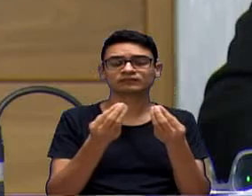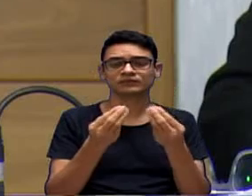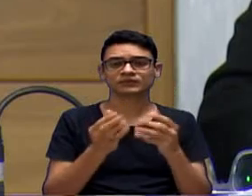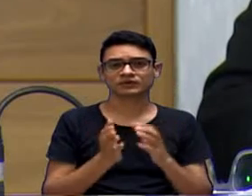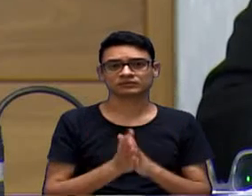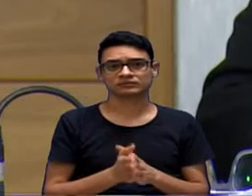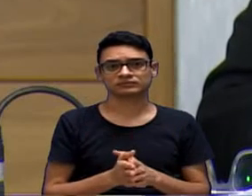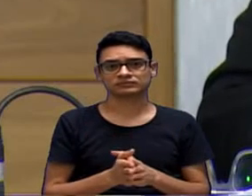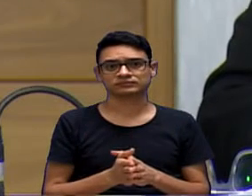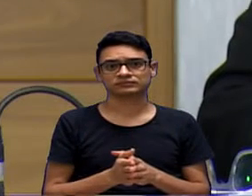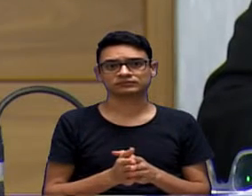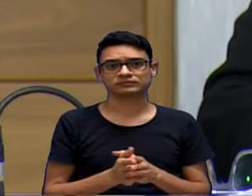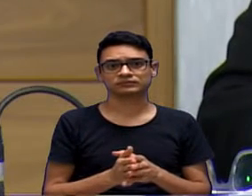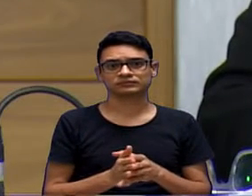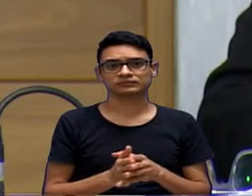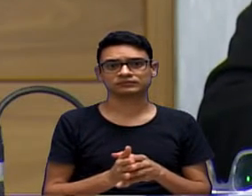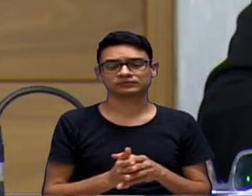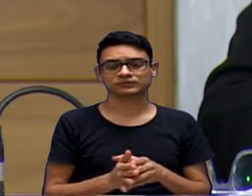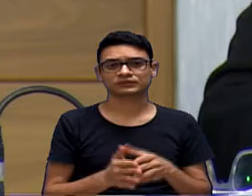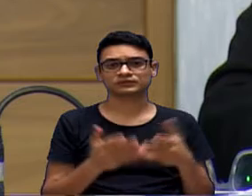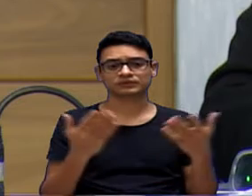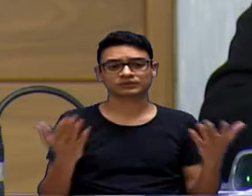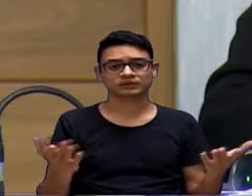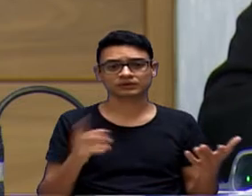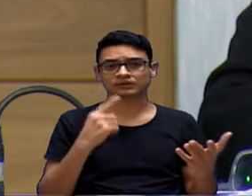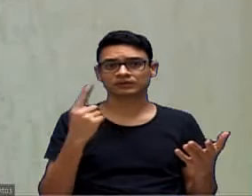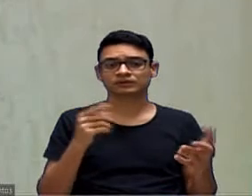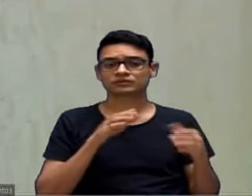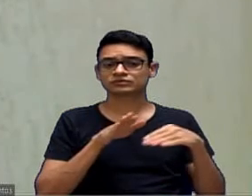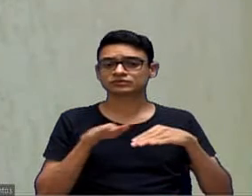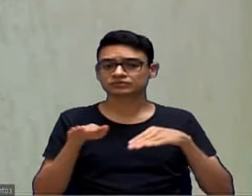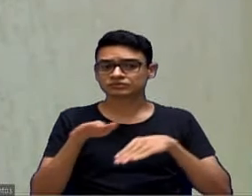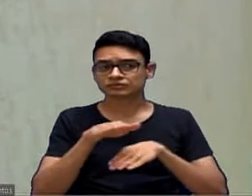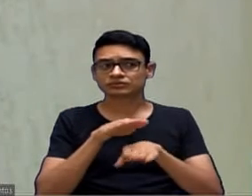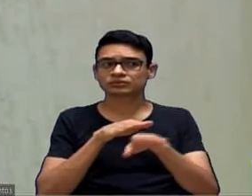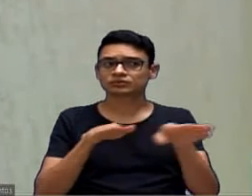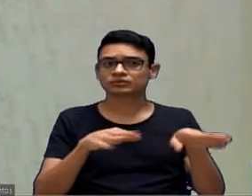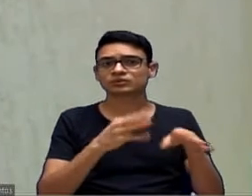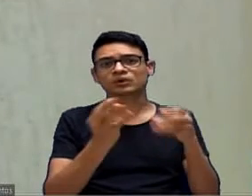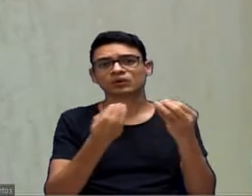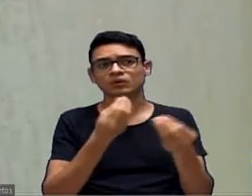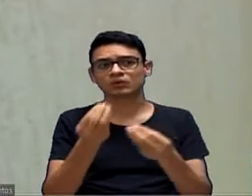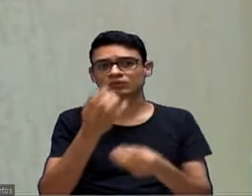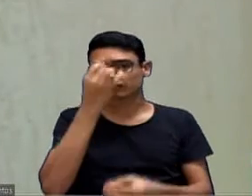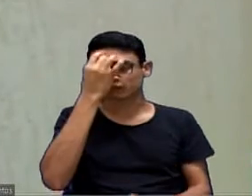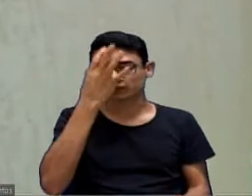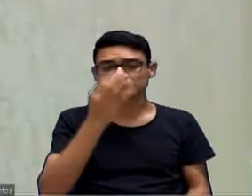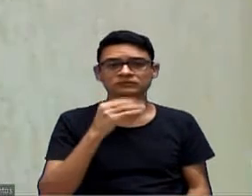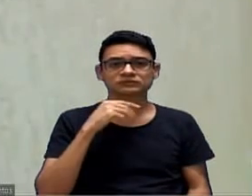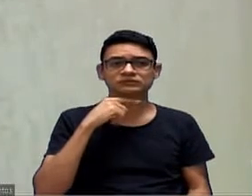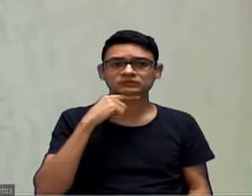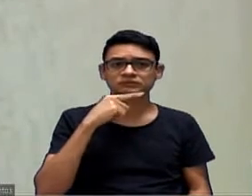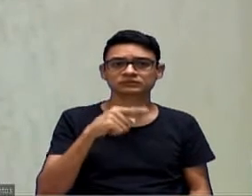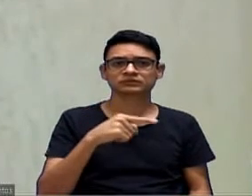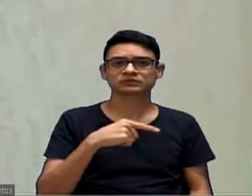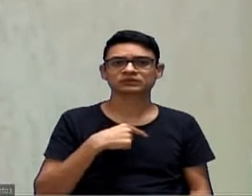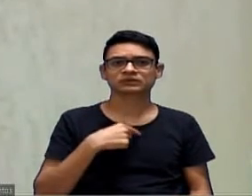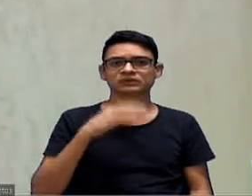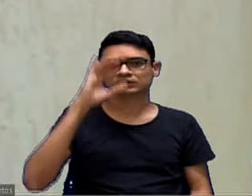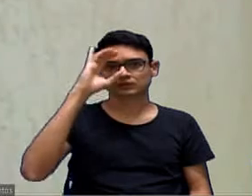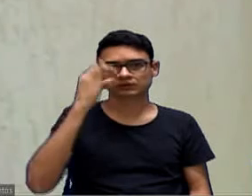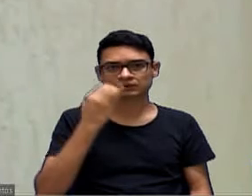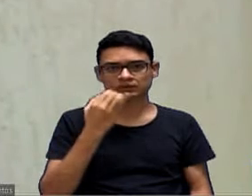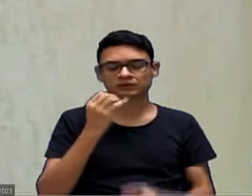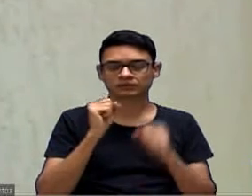mobilidade. Sem mobilidade. A Yara está pedindo a parte de Vossa Excelência. Pois não, pode falar,